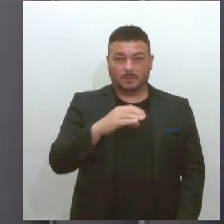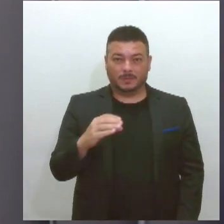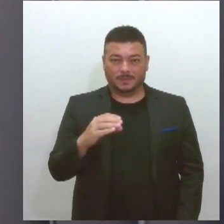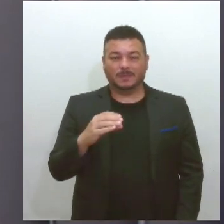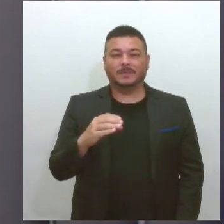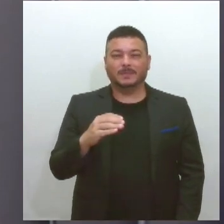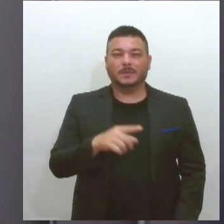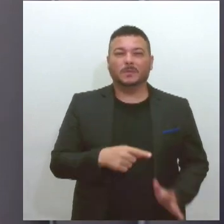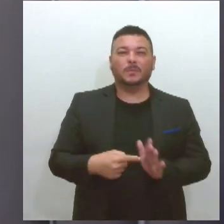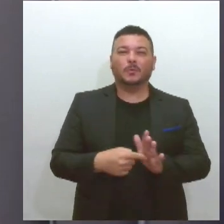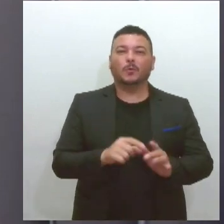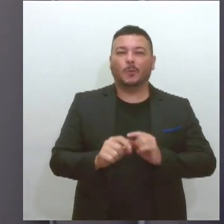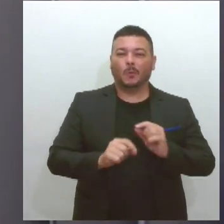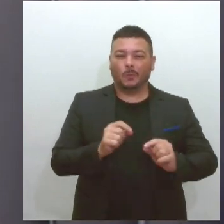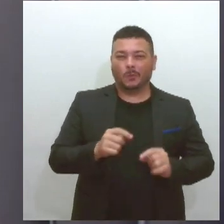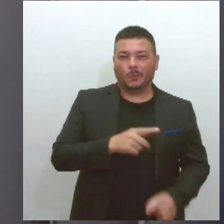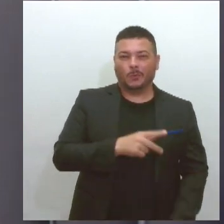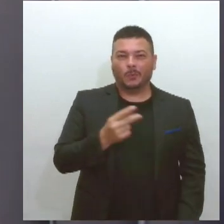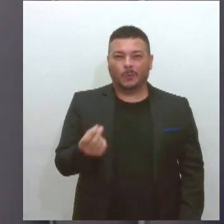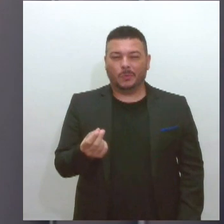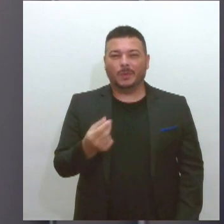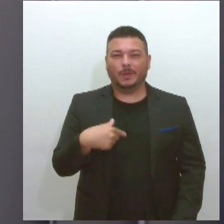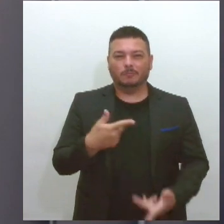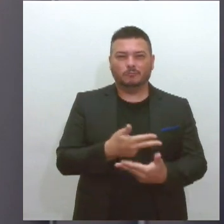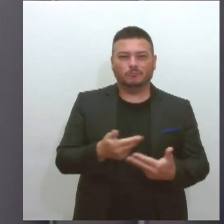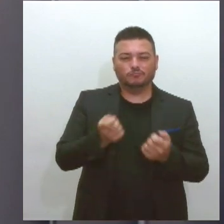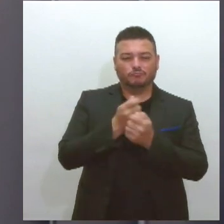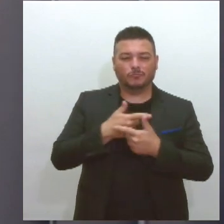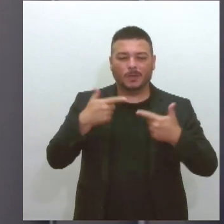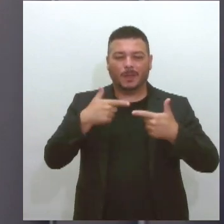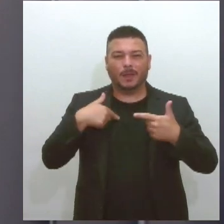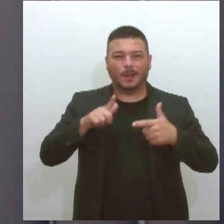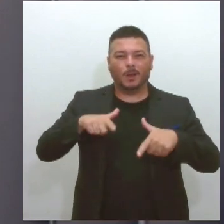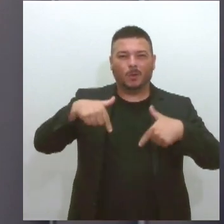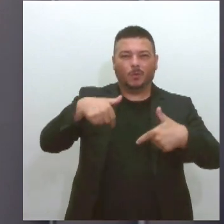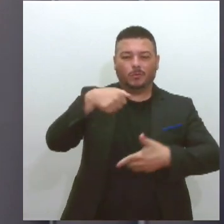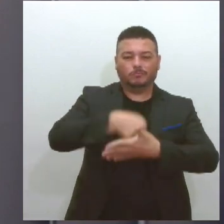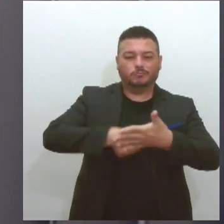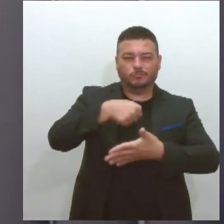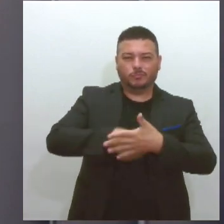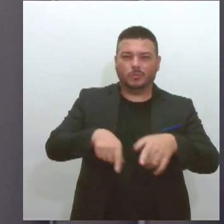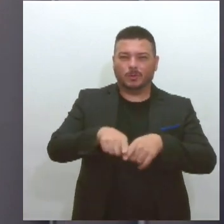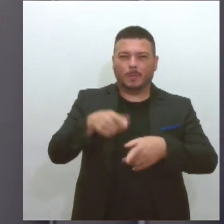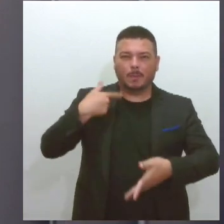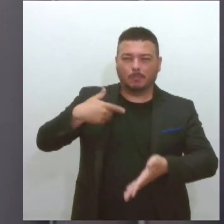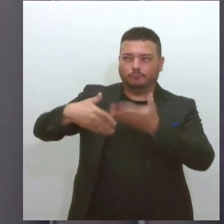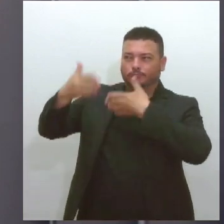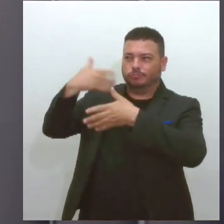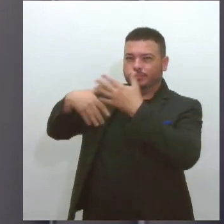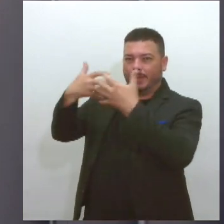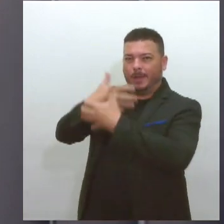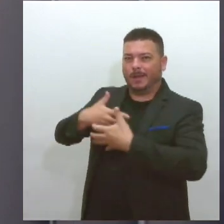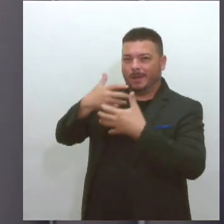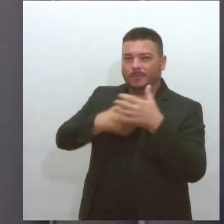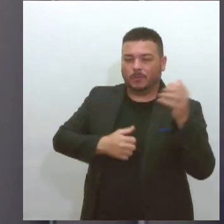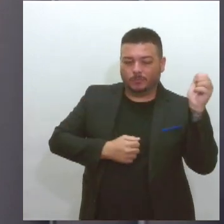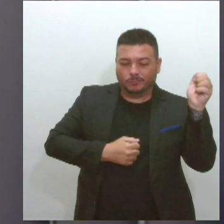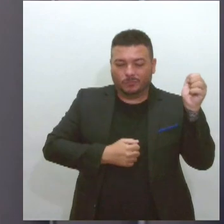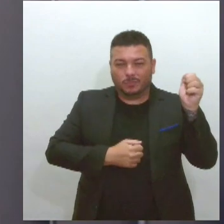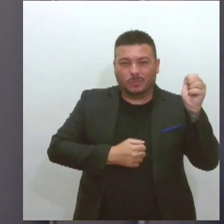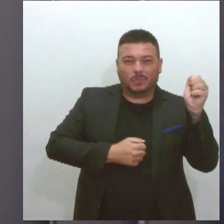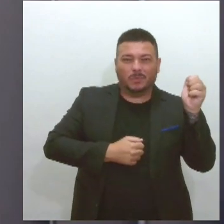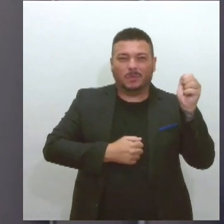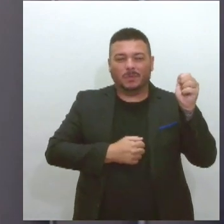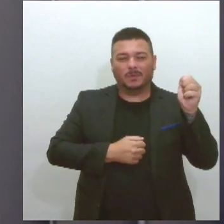um reinado entre risos, ritmos e resistência, que resgata a memória da cantora de forró nascida em Alagoas, mas que adotou